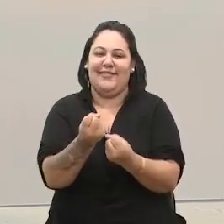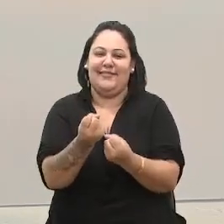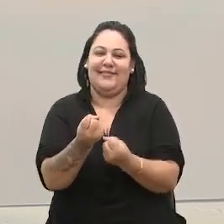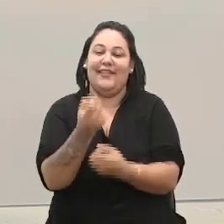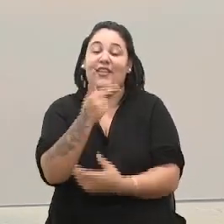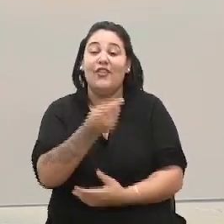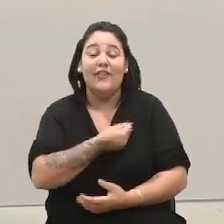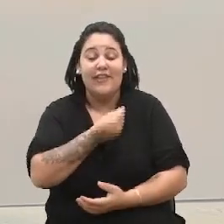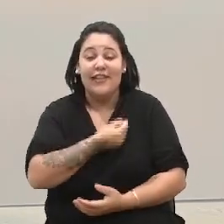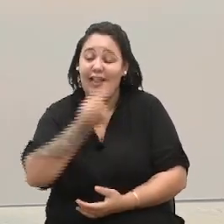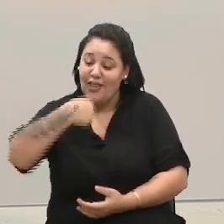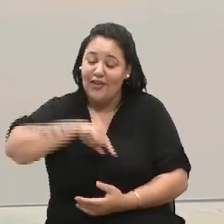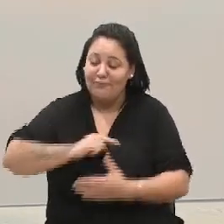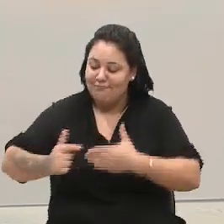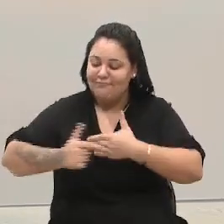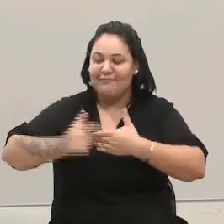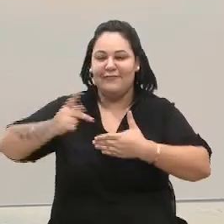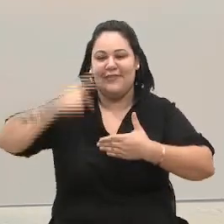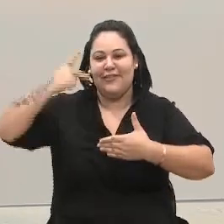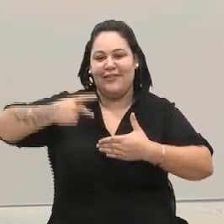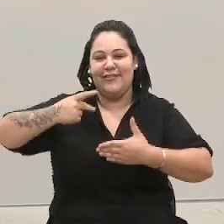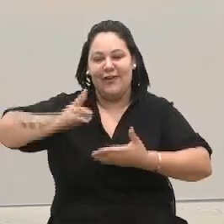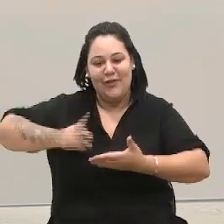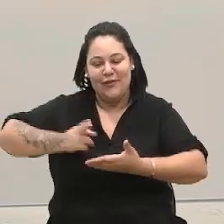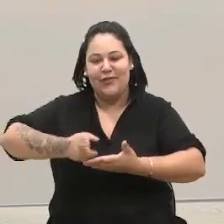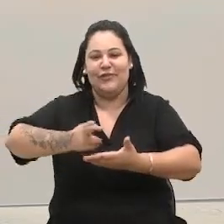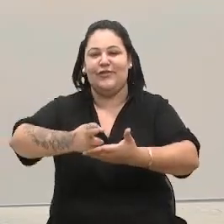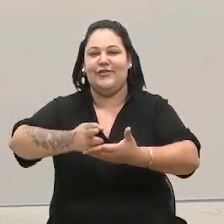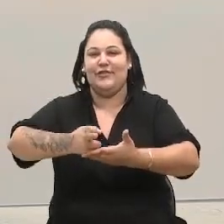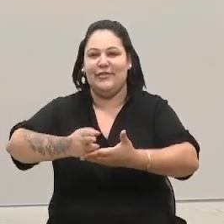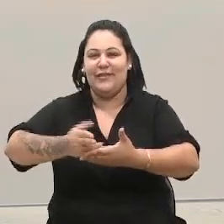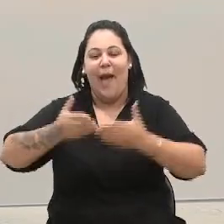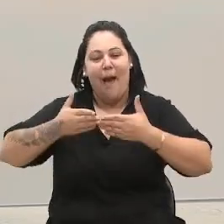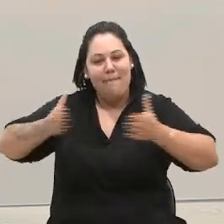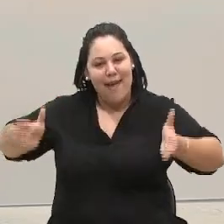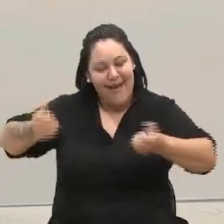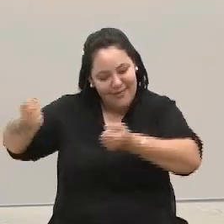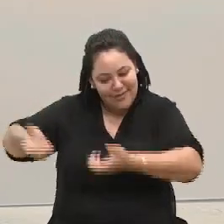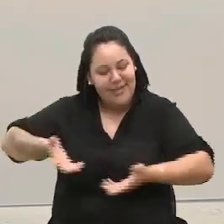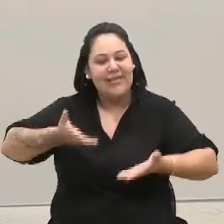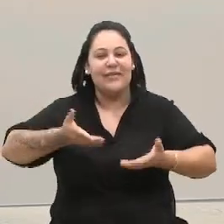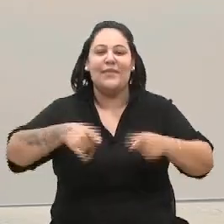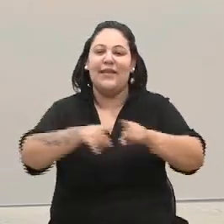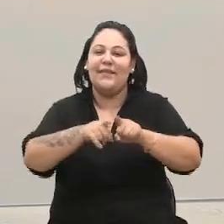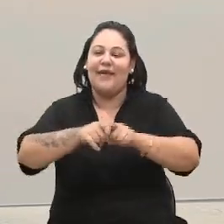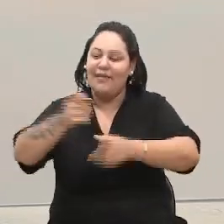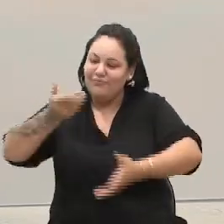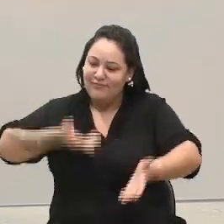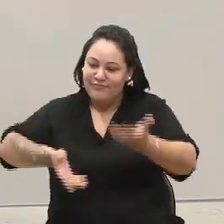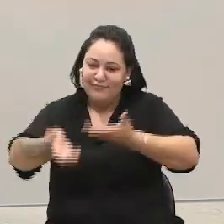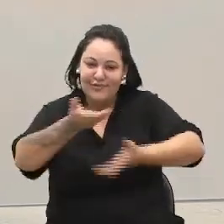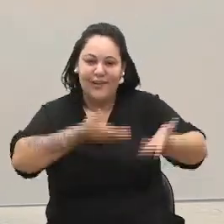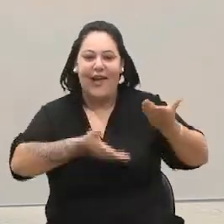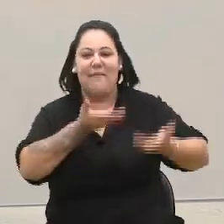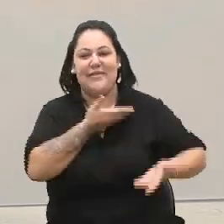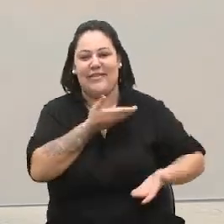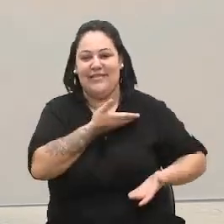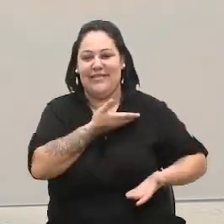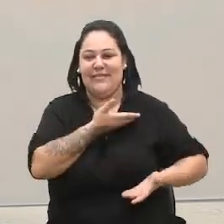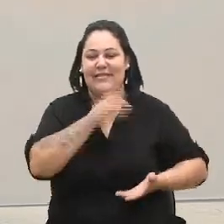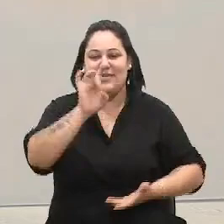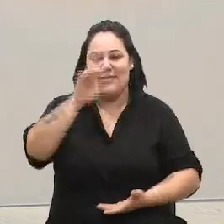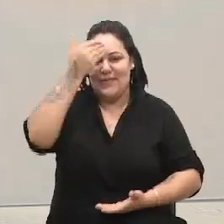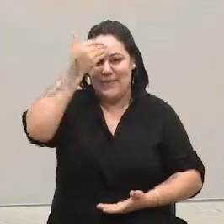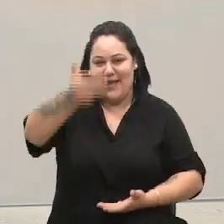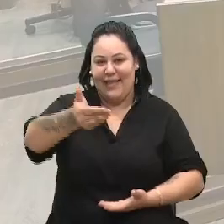e nós, como vereadores, estamos aqui, sempre dispostos a te receber e compartilharmos a nossa amizade. Era isso, meu muito